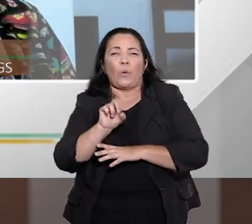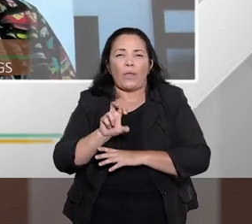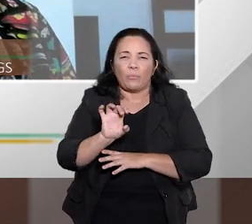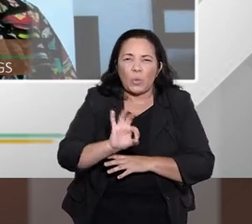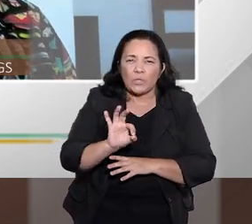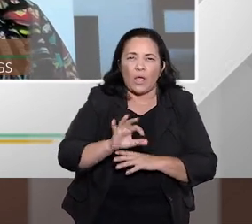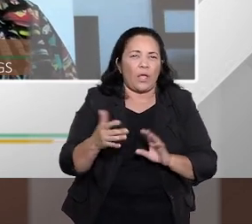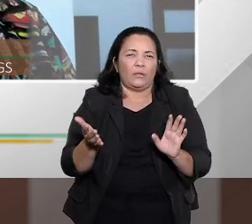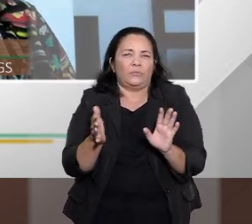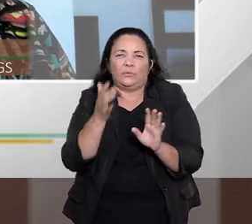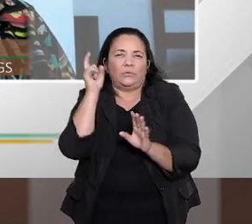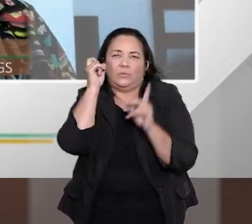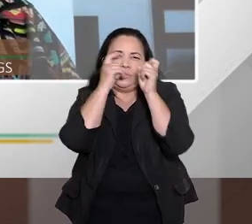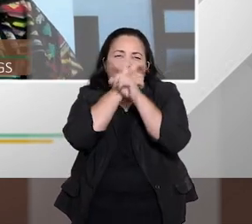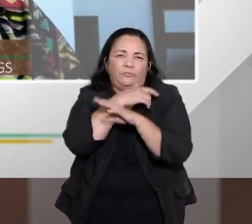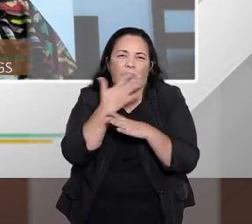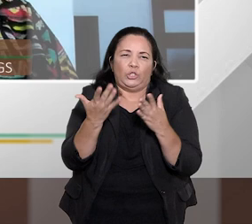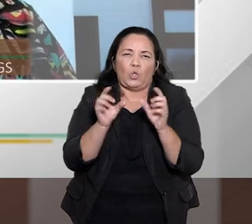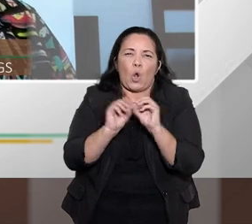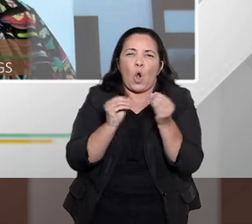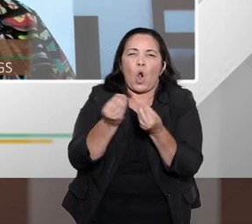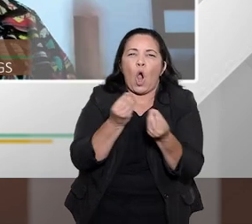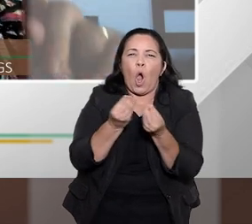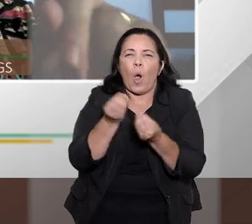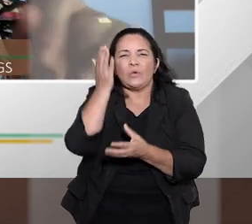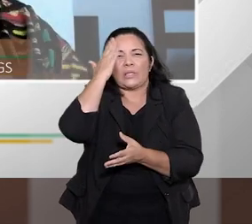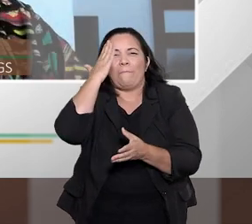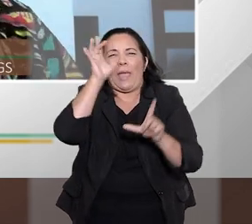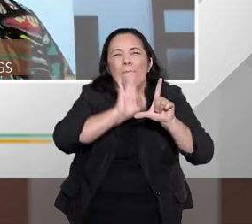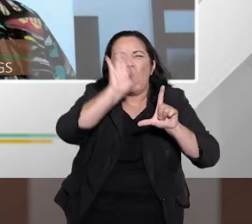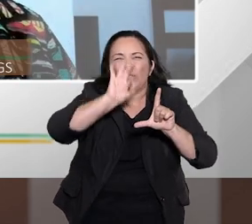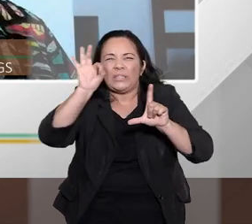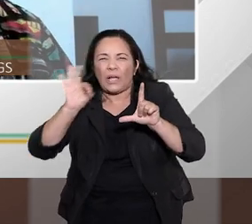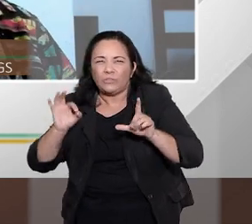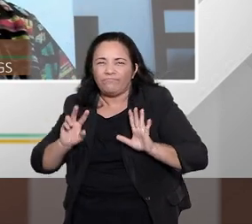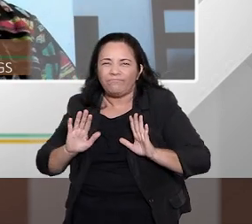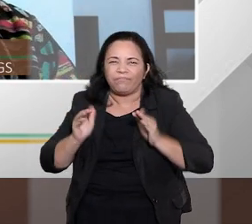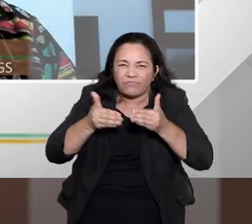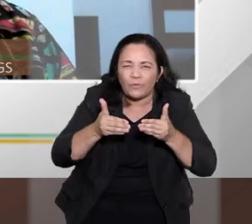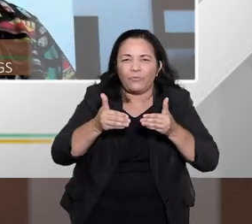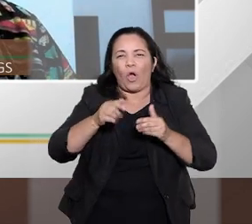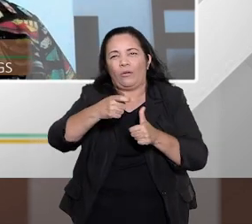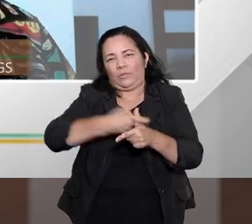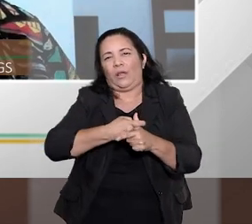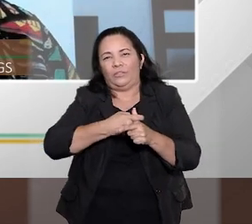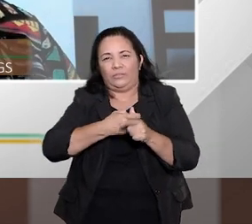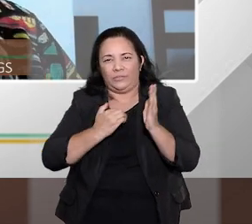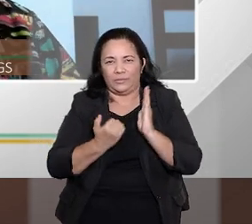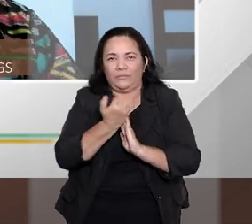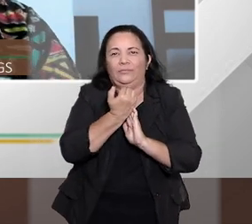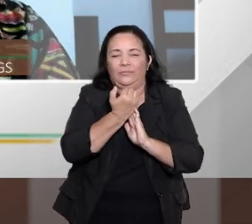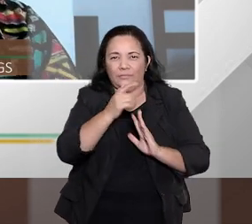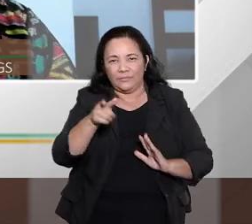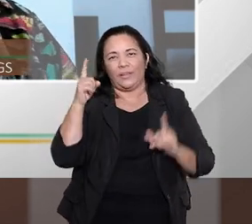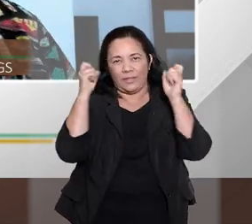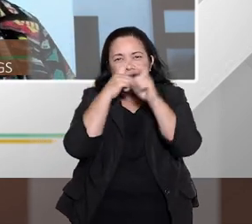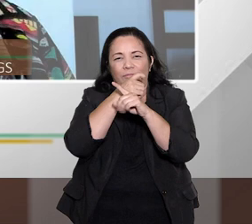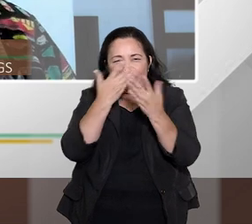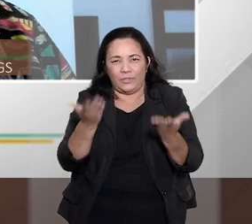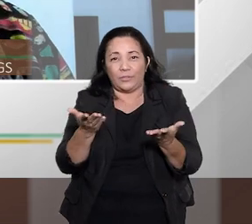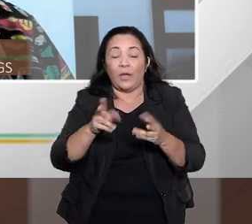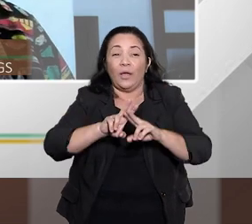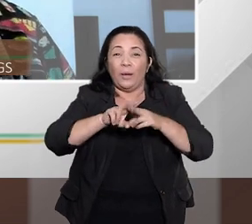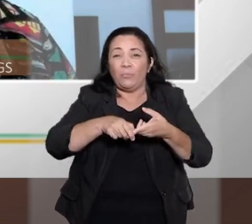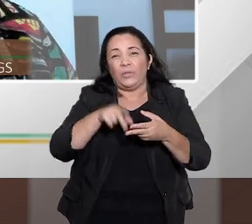superendividada? Não, mas há um perigo muito grande, se já chegou a 50%, de eu